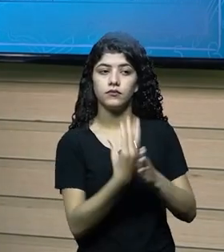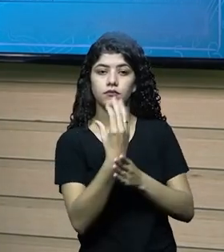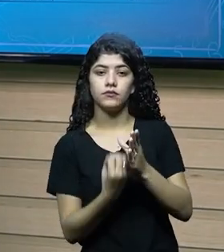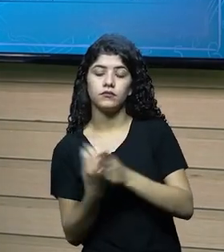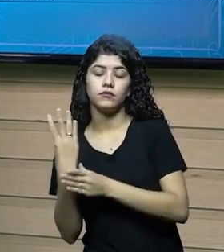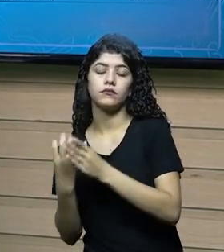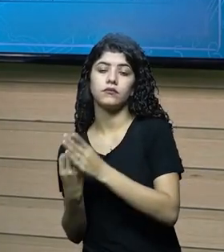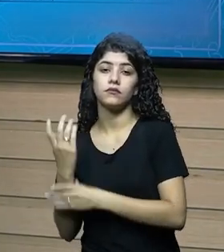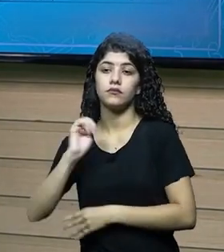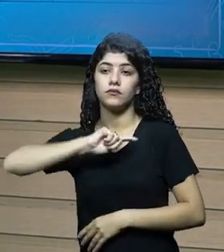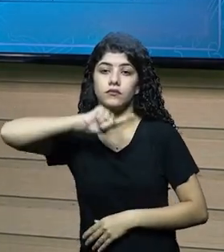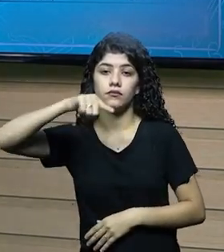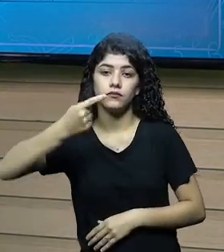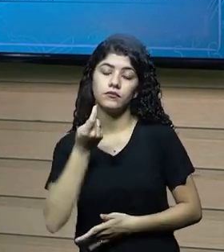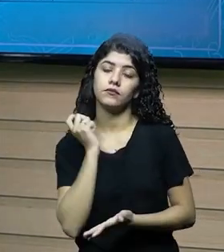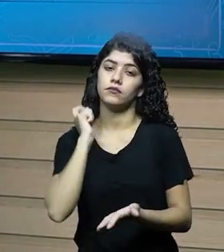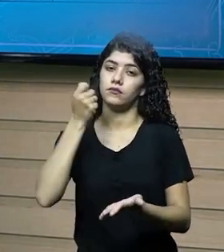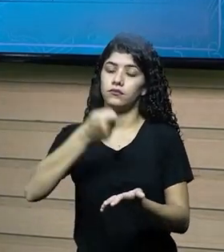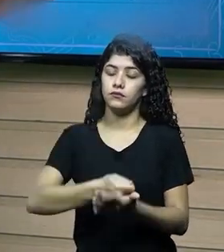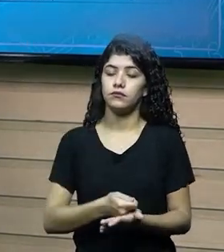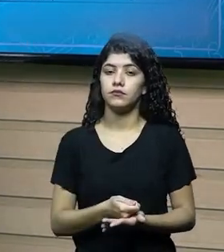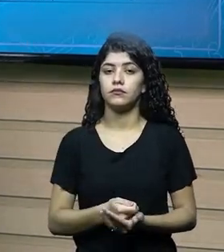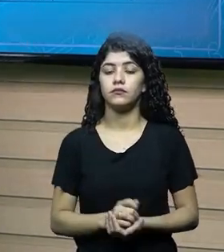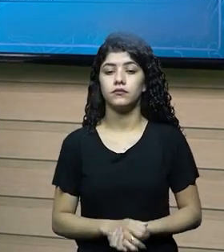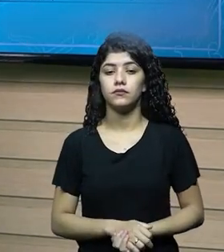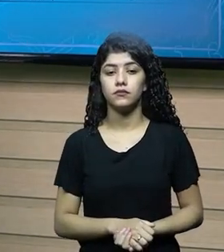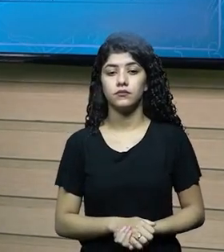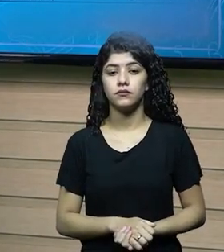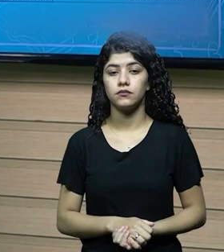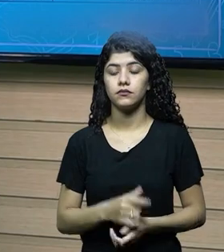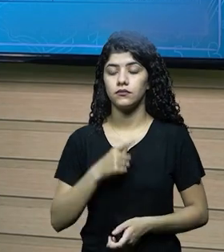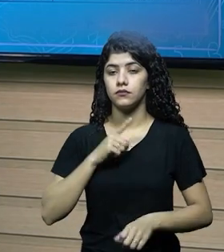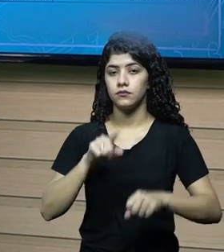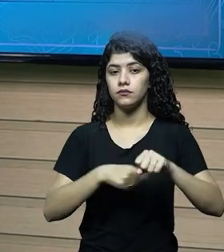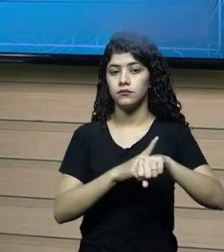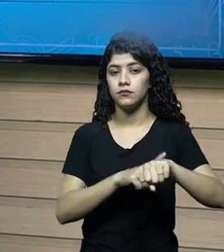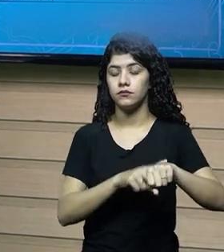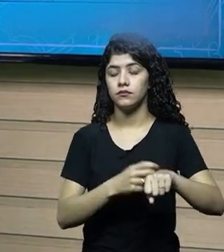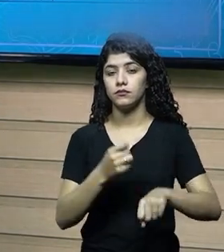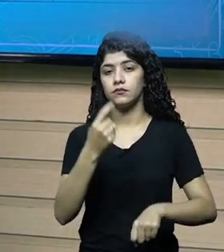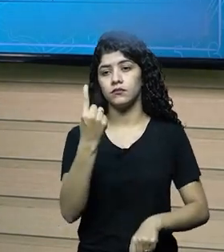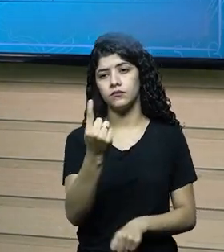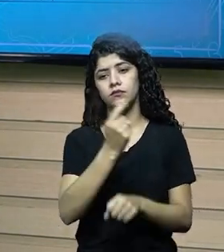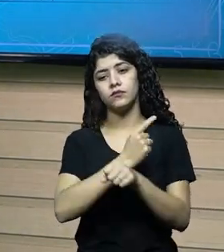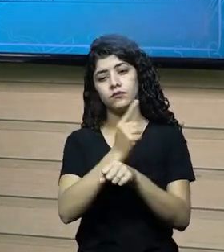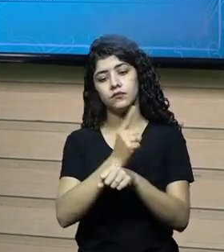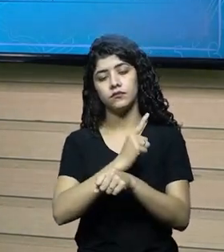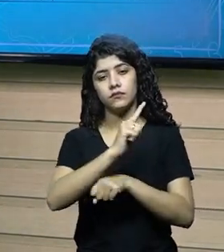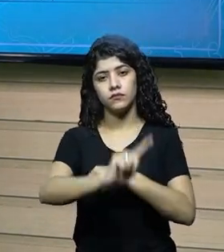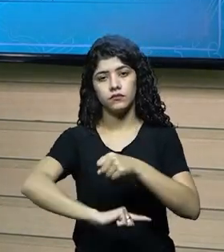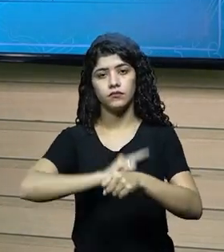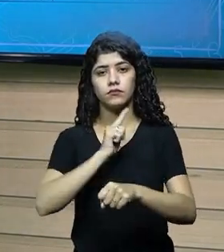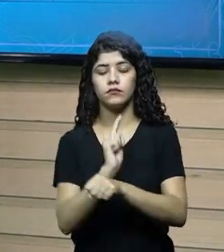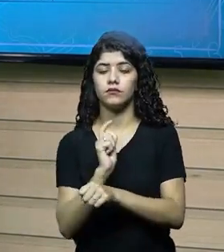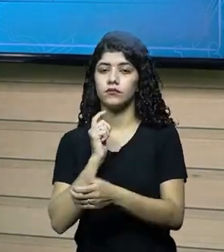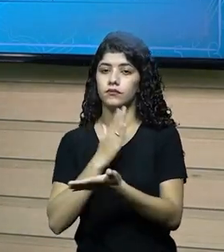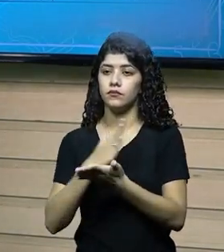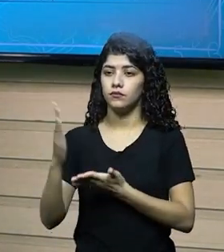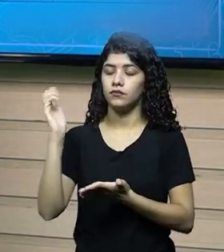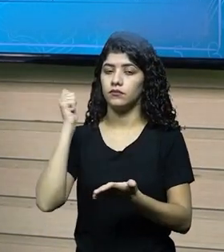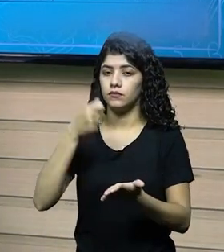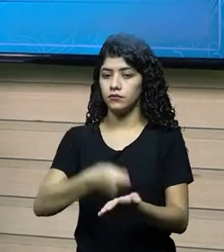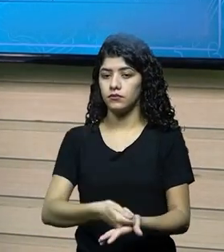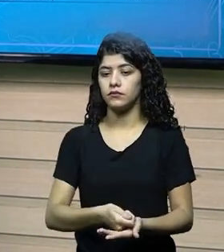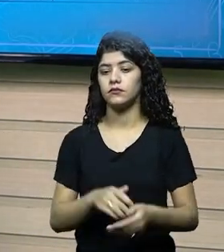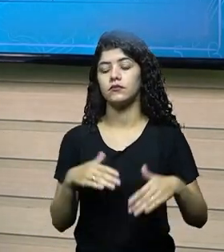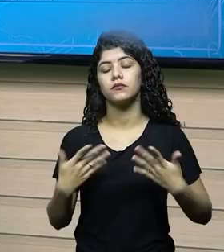a produzir, vou ter muita despesa, então eu não vou conseguir pagar isso logo de imediato, então você me dá um prazo de carência de um ano para eu começar a pagar, vamos levar